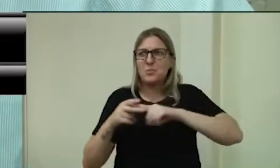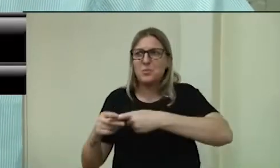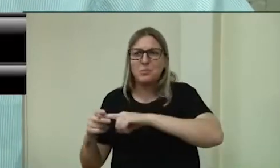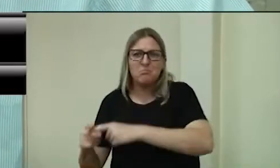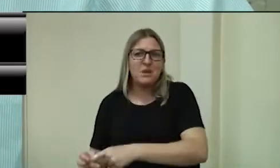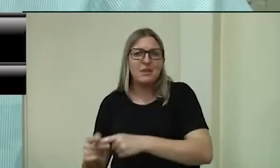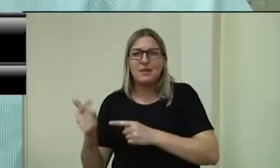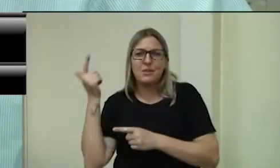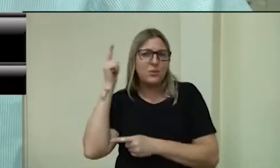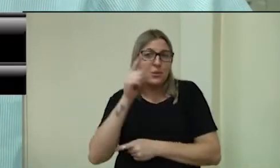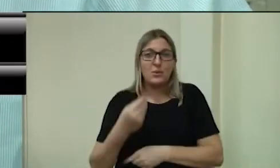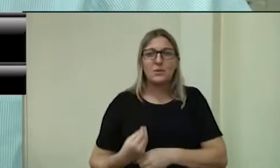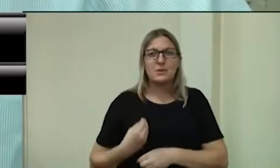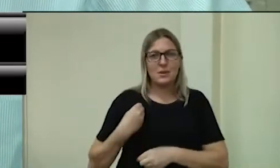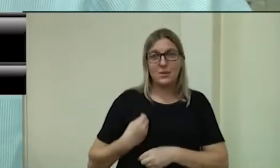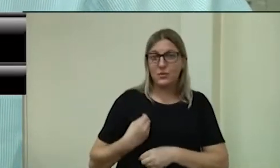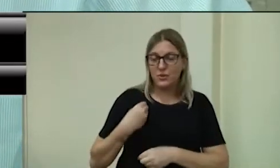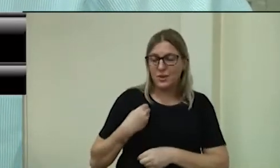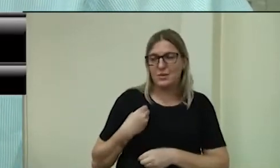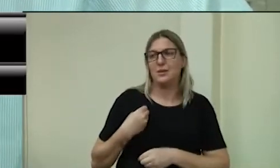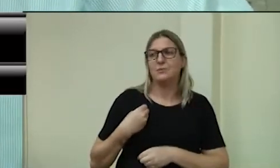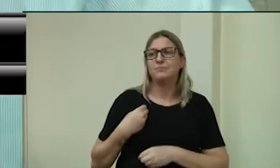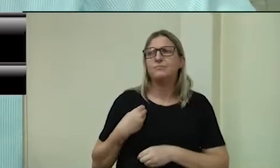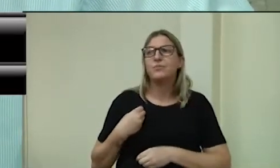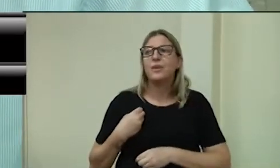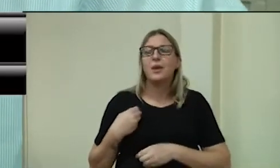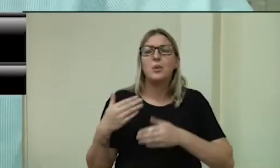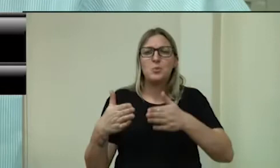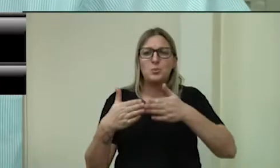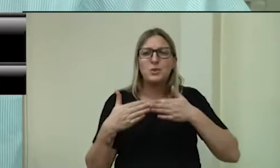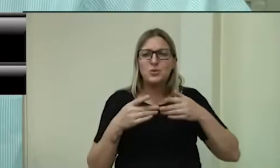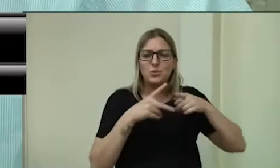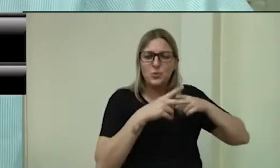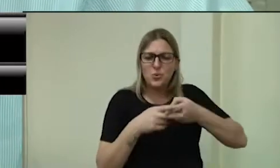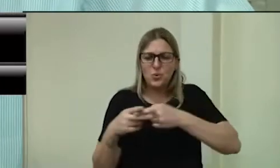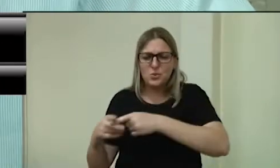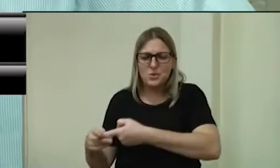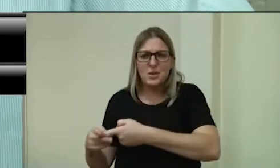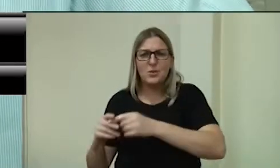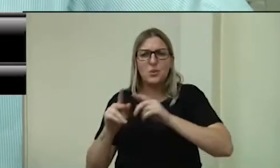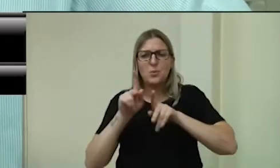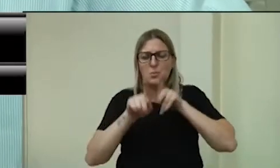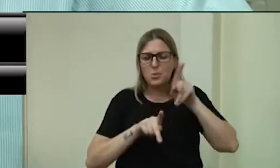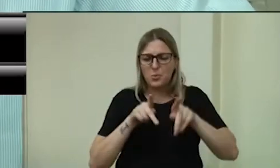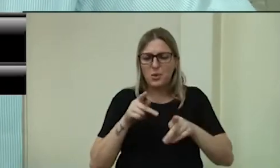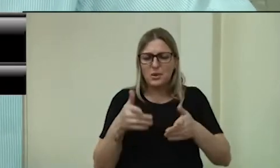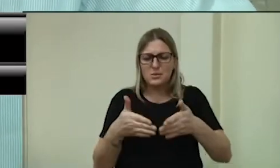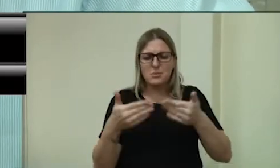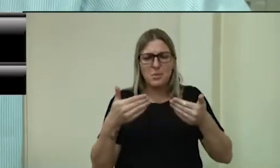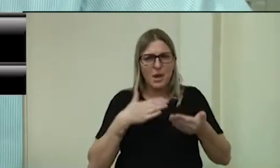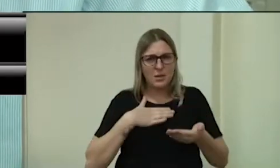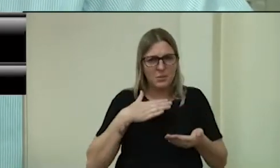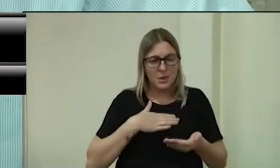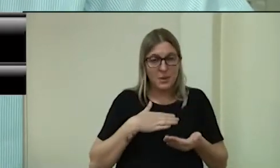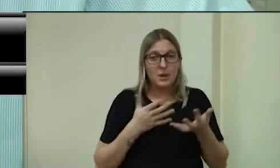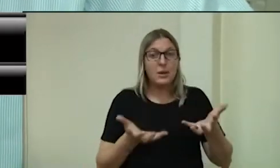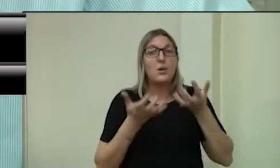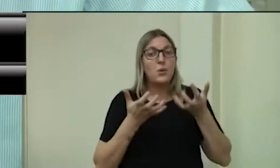me cobra, então, na verdade, eu quero saúde, e quero que a população de Egito tenha saúde,